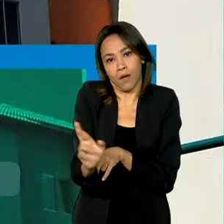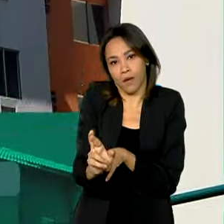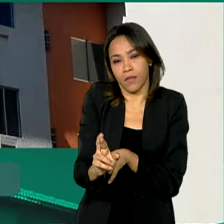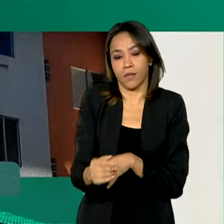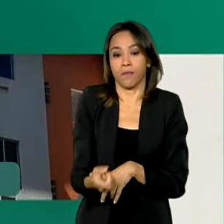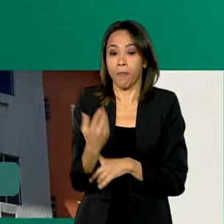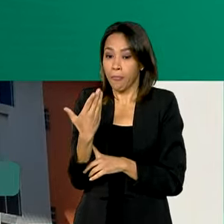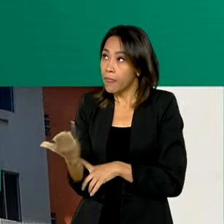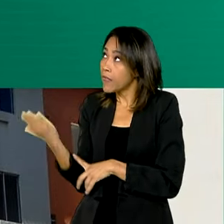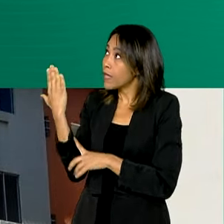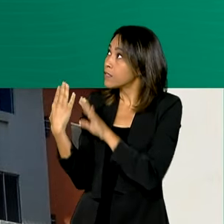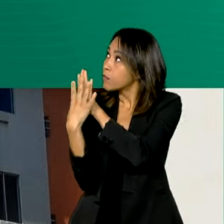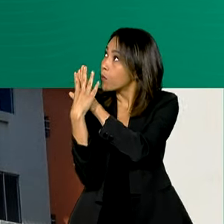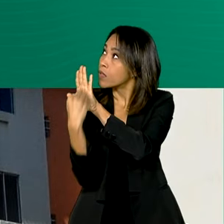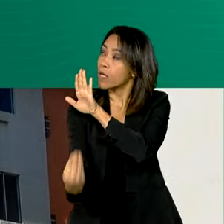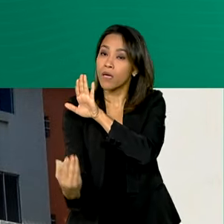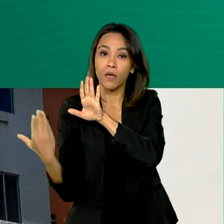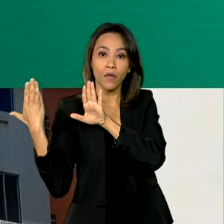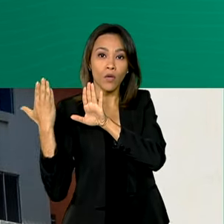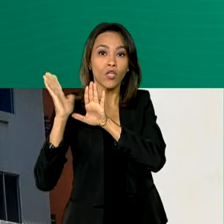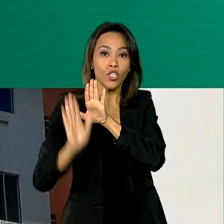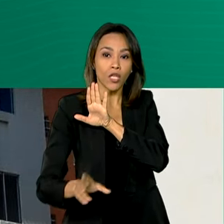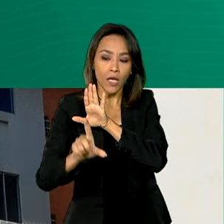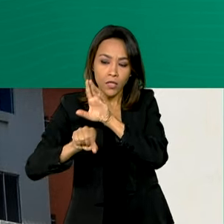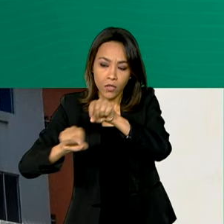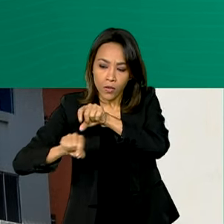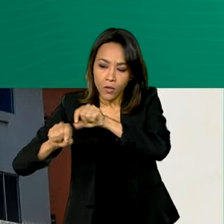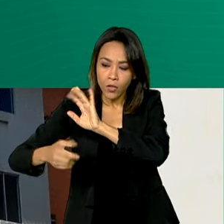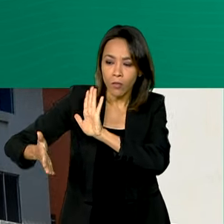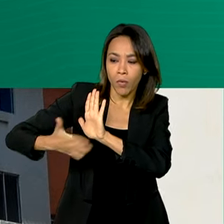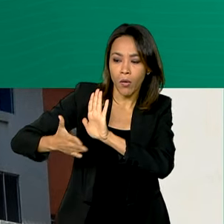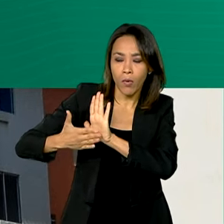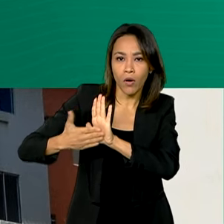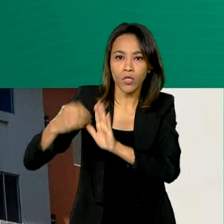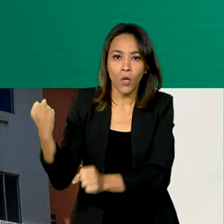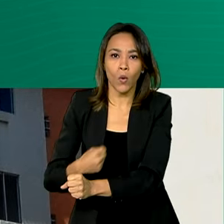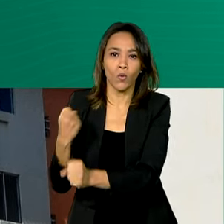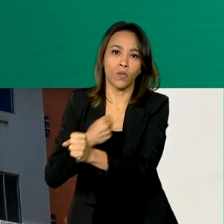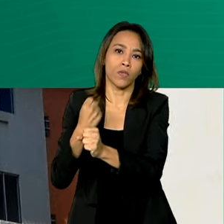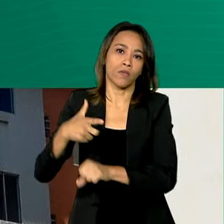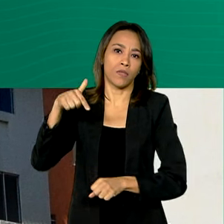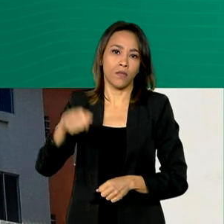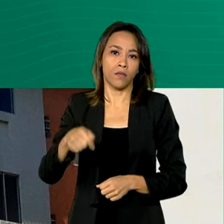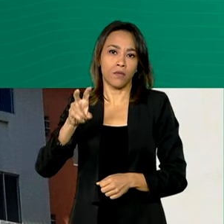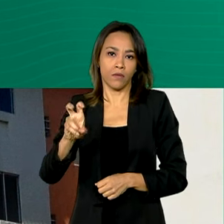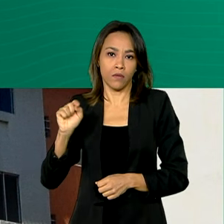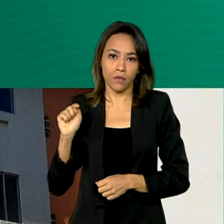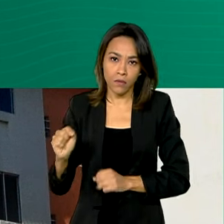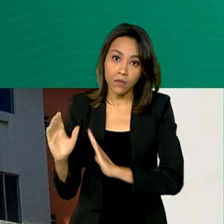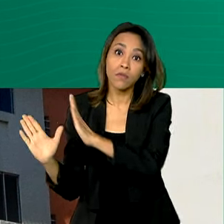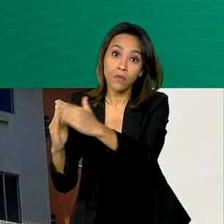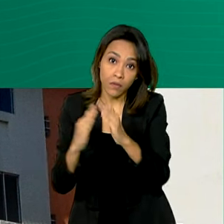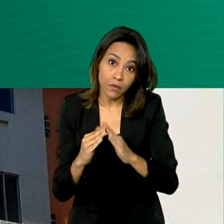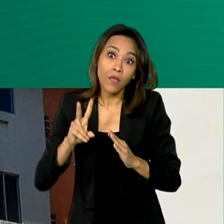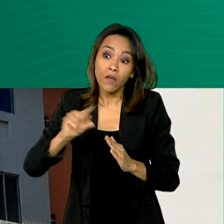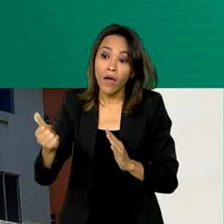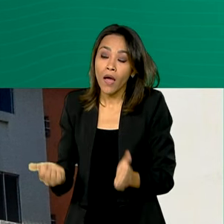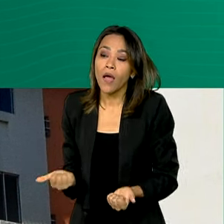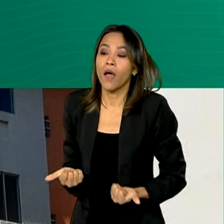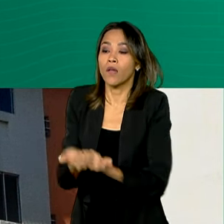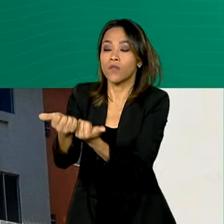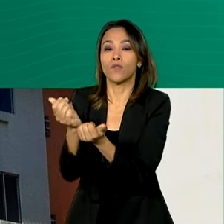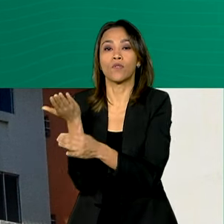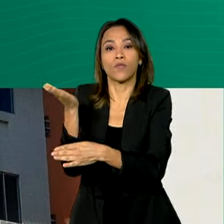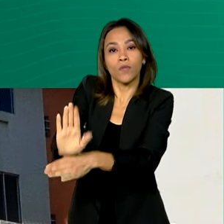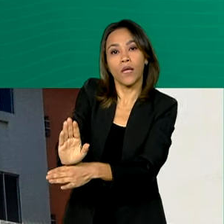modalidade rural, foram selecionadas propostas para a construção de 75 mil moradias, que devem atender a 300